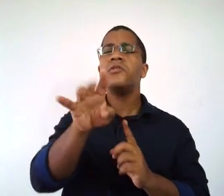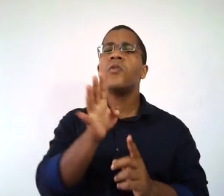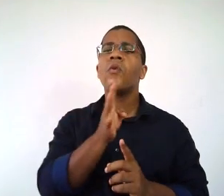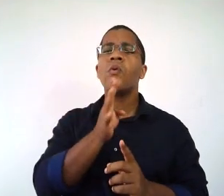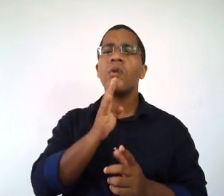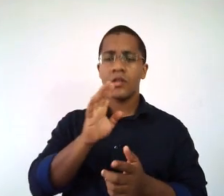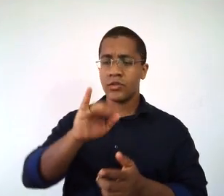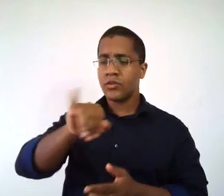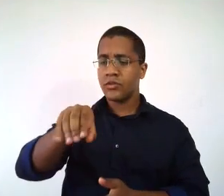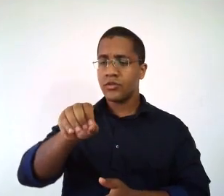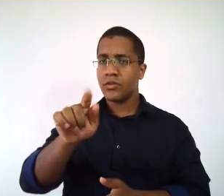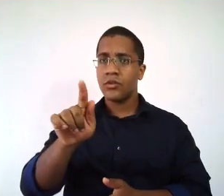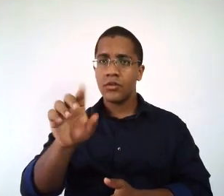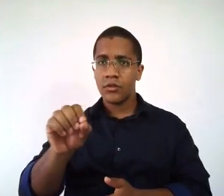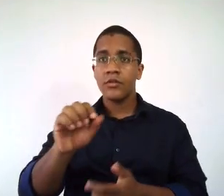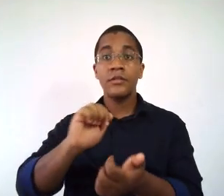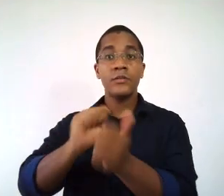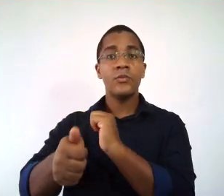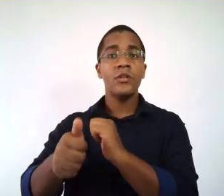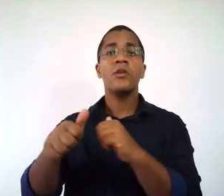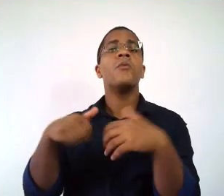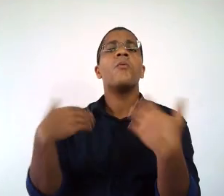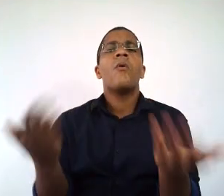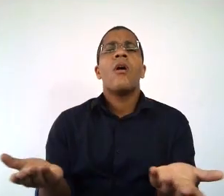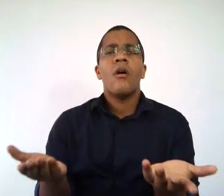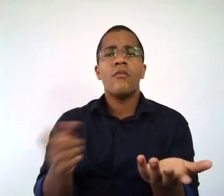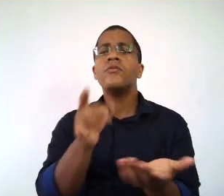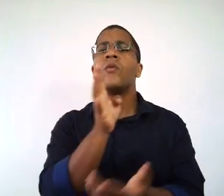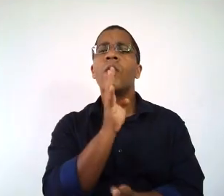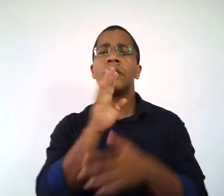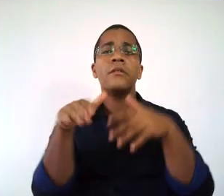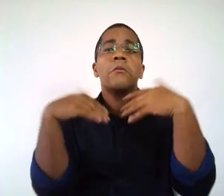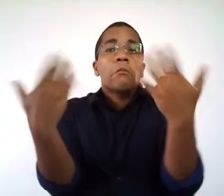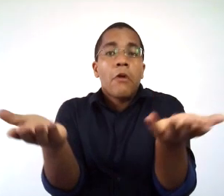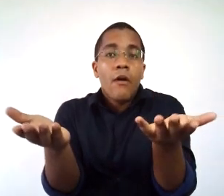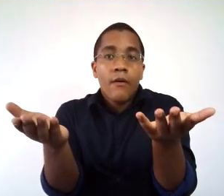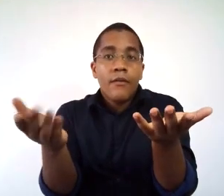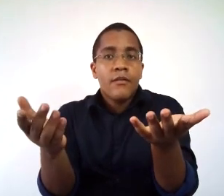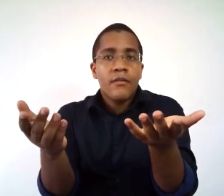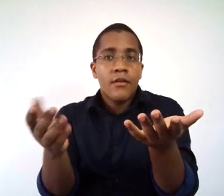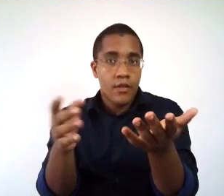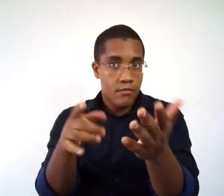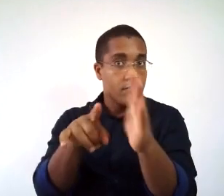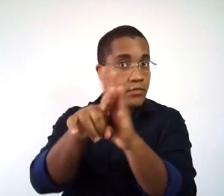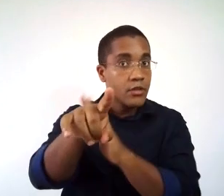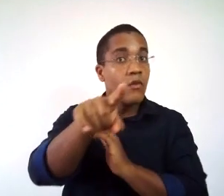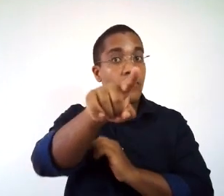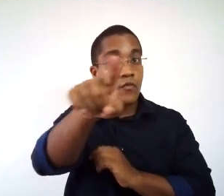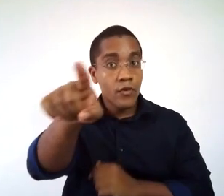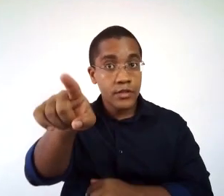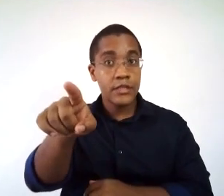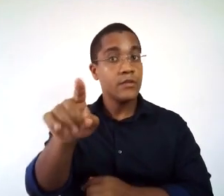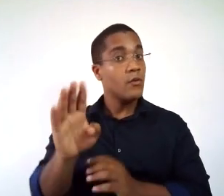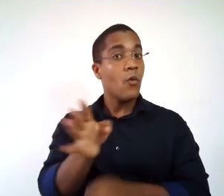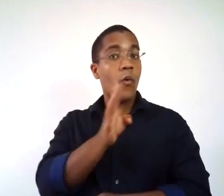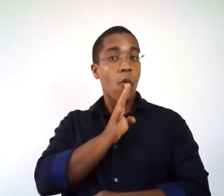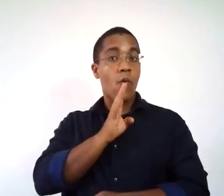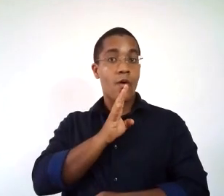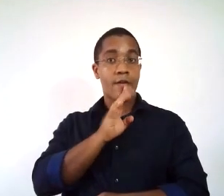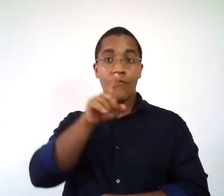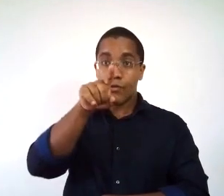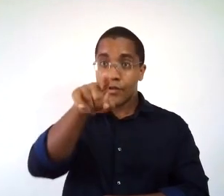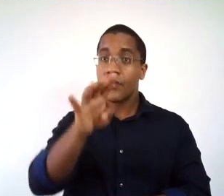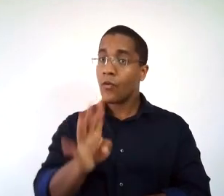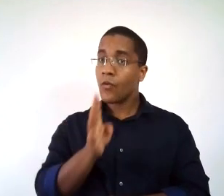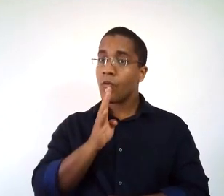são os tipos de jogos esportivos que vocês conhecem? Observação. Eu estou perguntando para vocês quais são os